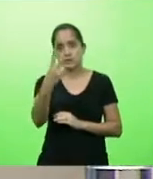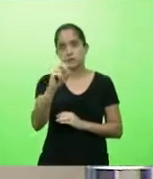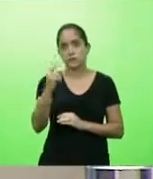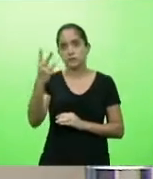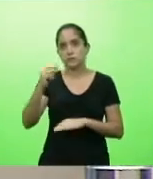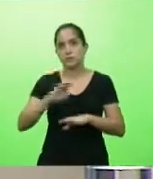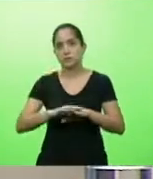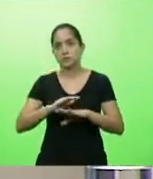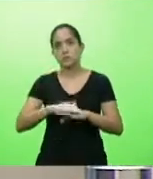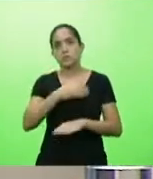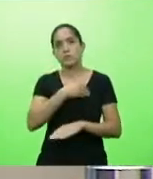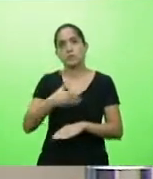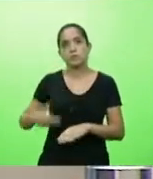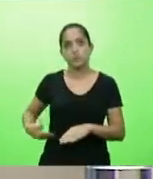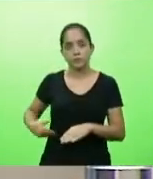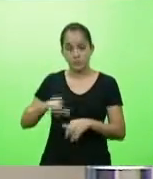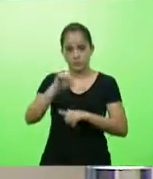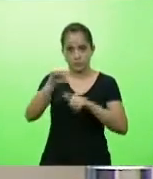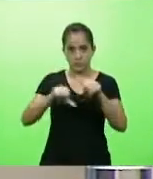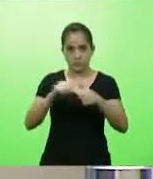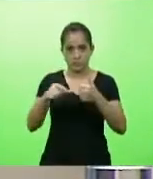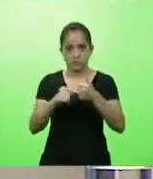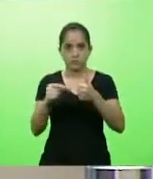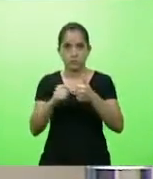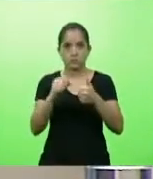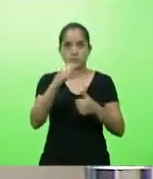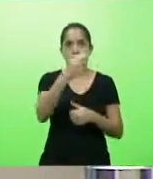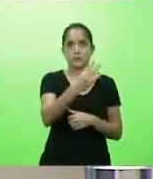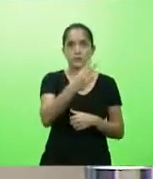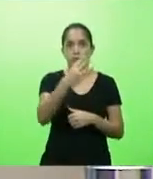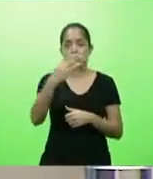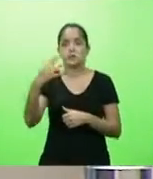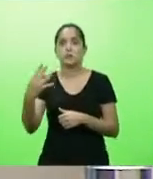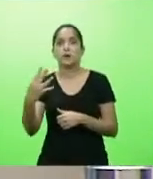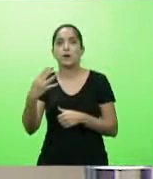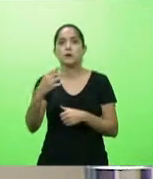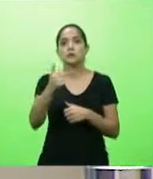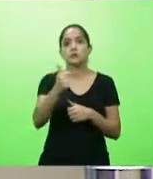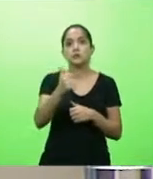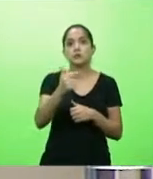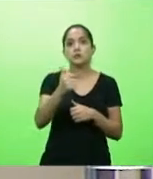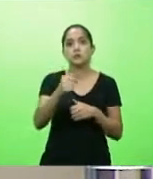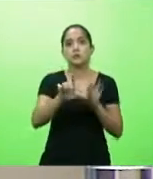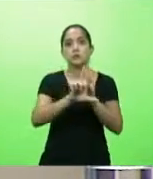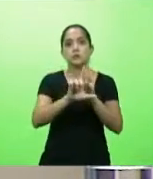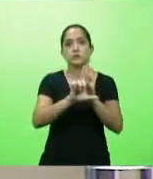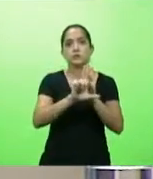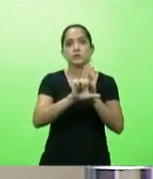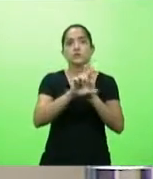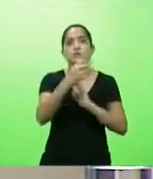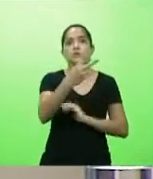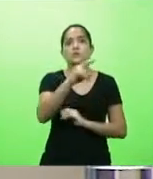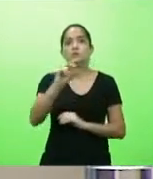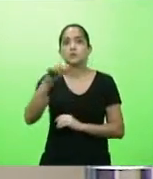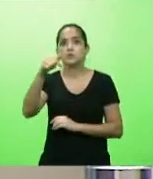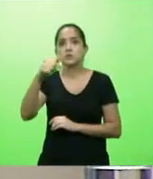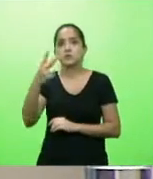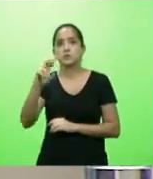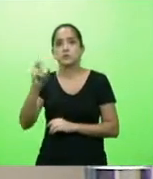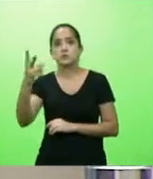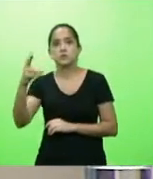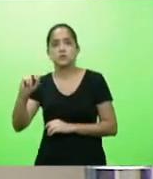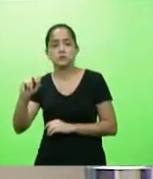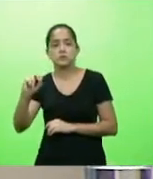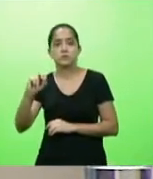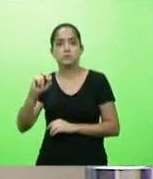autor Governo do Estado, altera os artigos 3º, 4º e 12 da lei 18.007 de 2020, que estabelece medidas